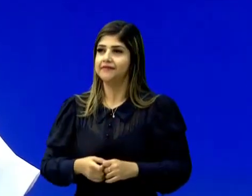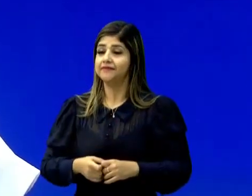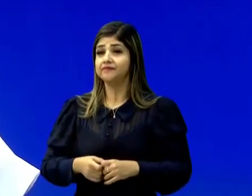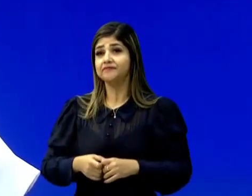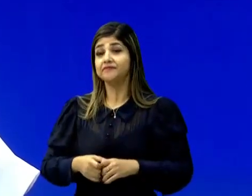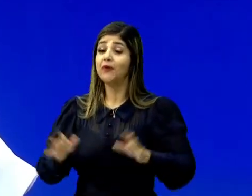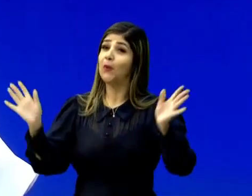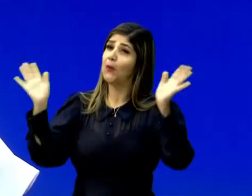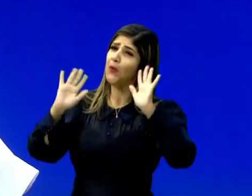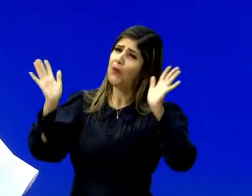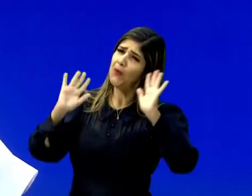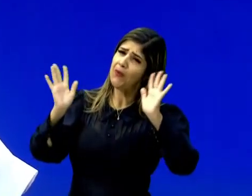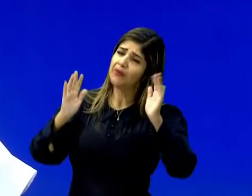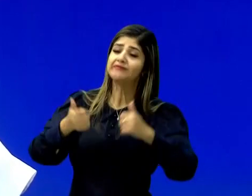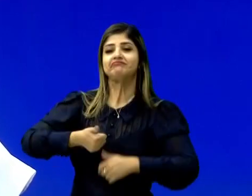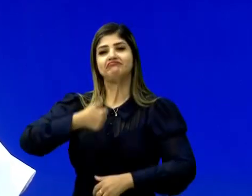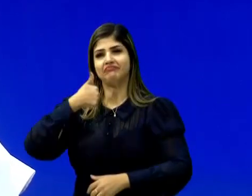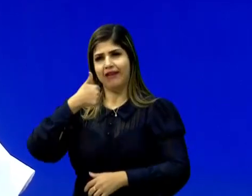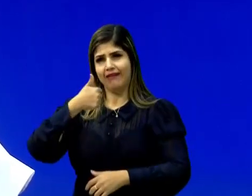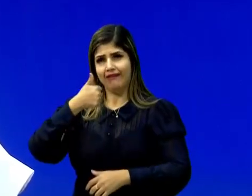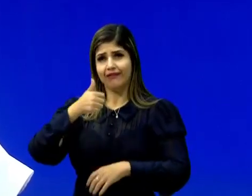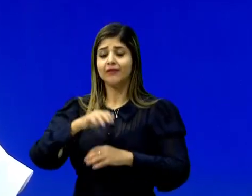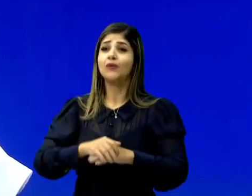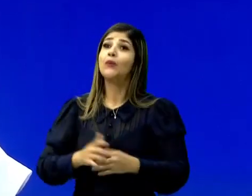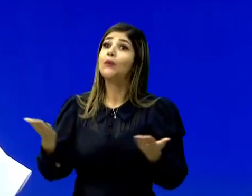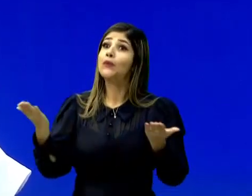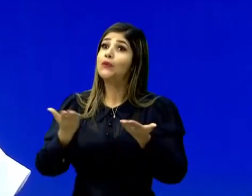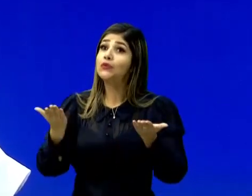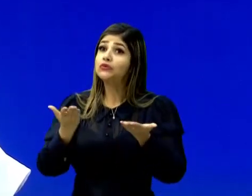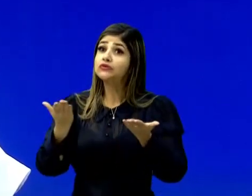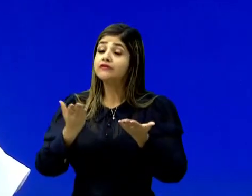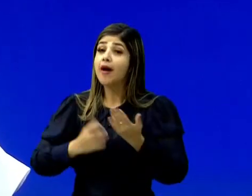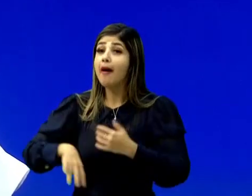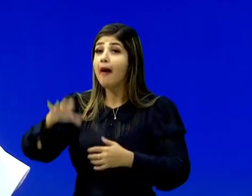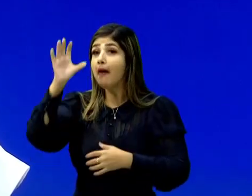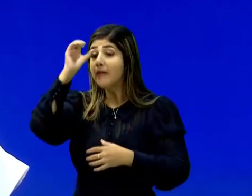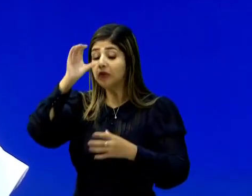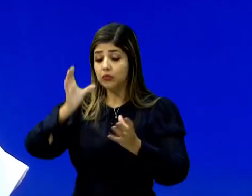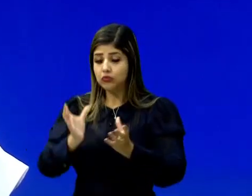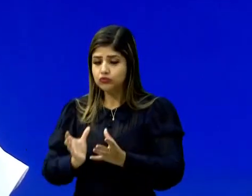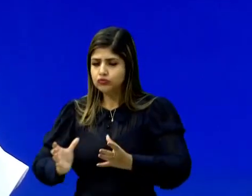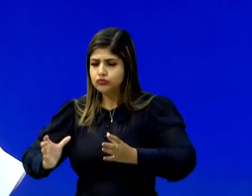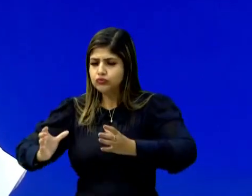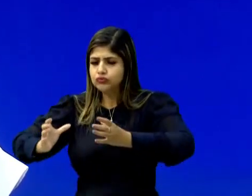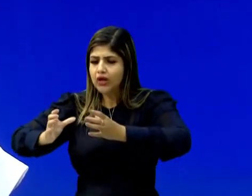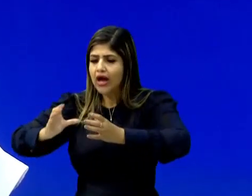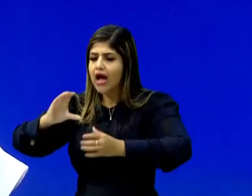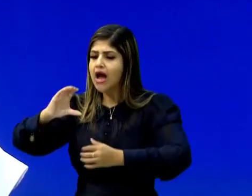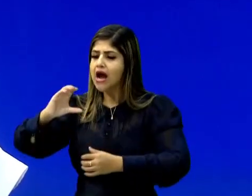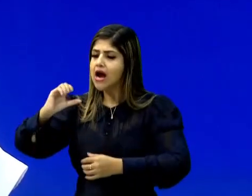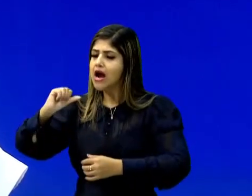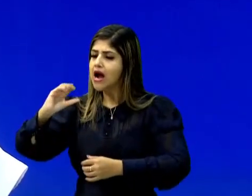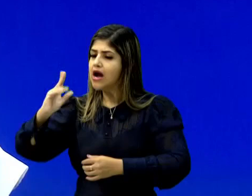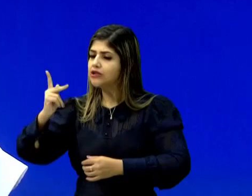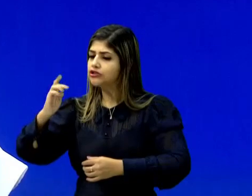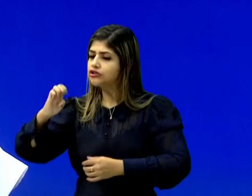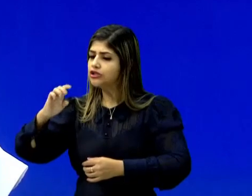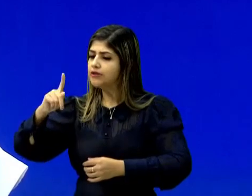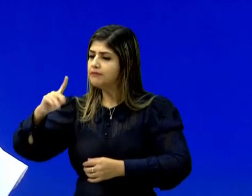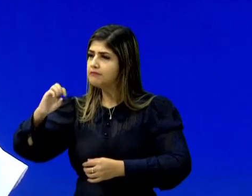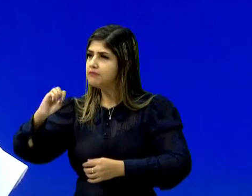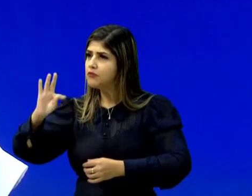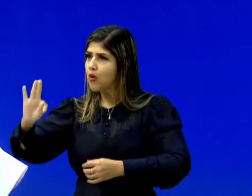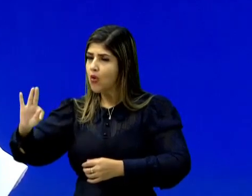Oi, galerinha. Tudo bem com vocês? Hoje nós vamos fazer um cachepô. ele é de origem francesa, que